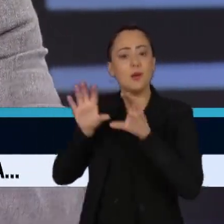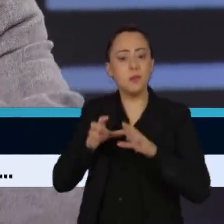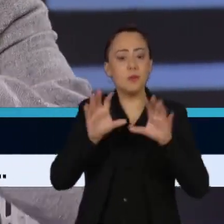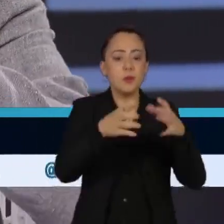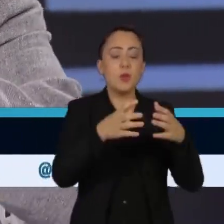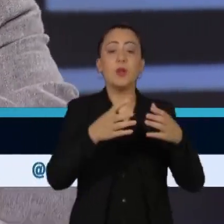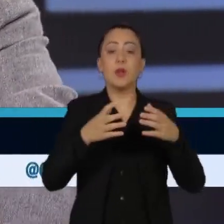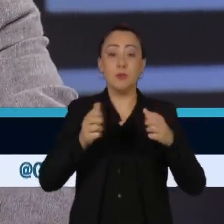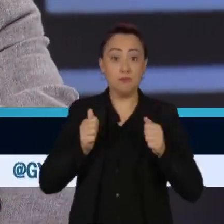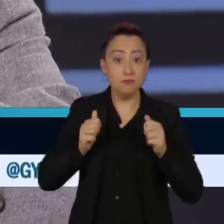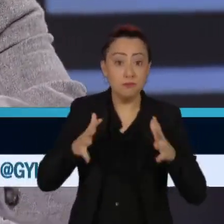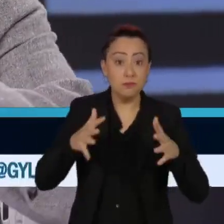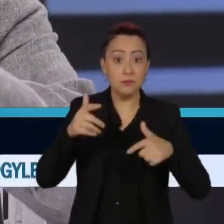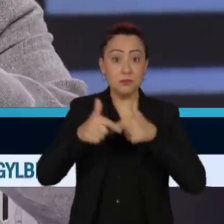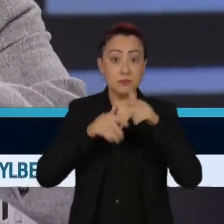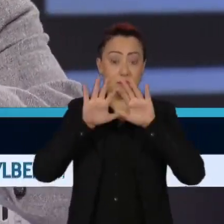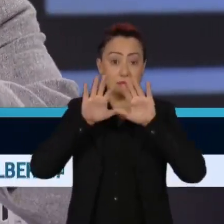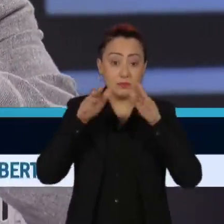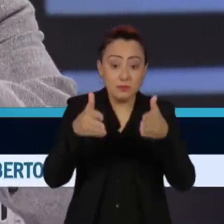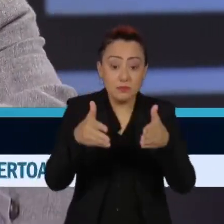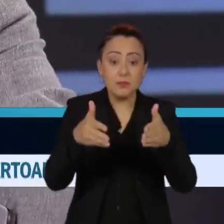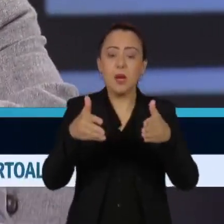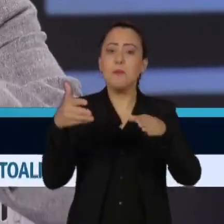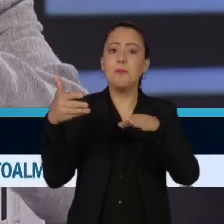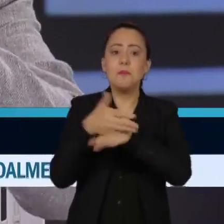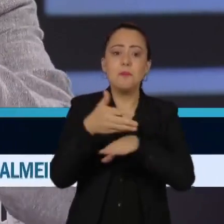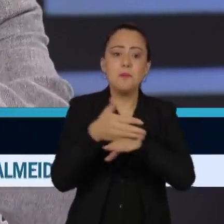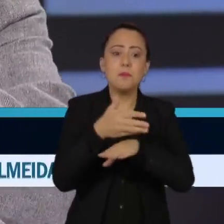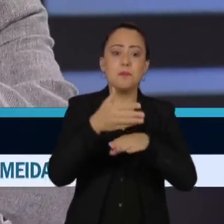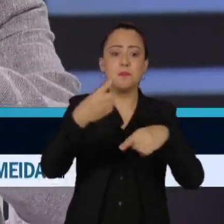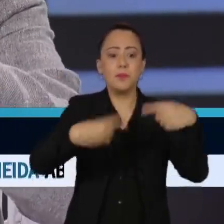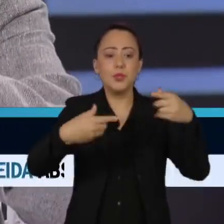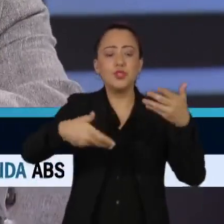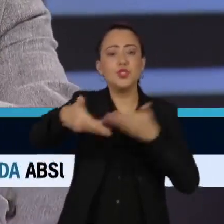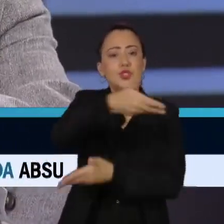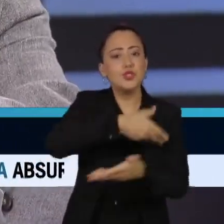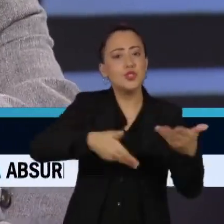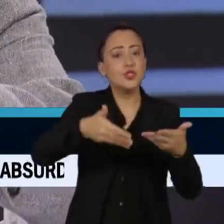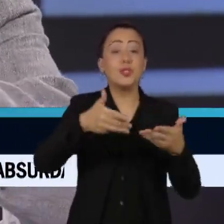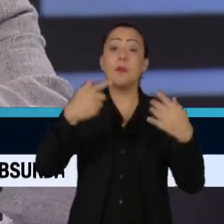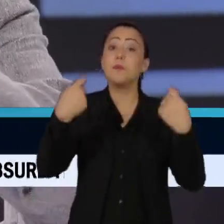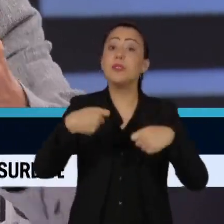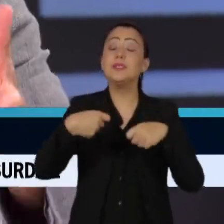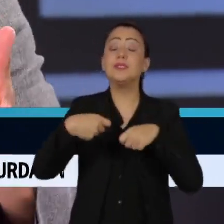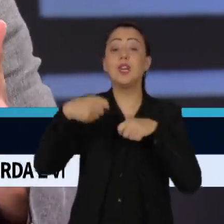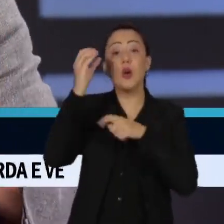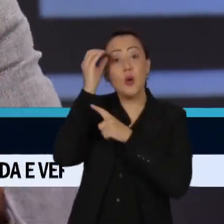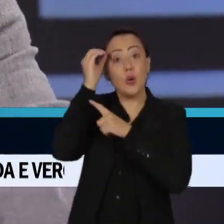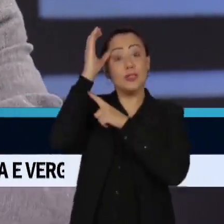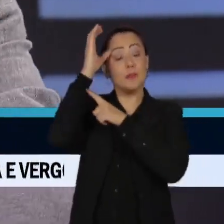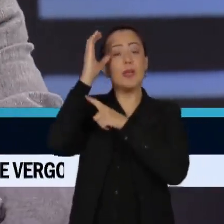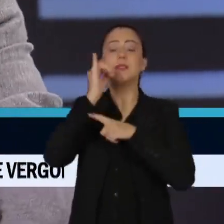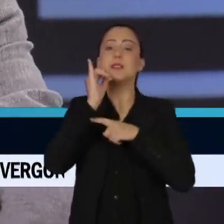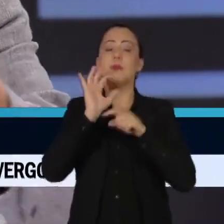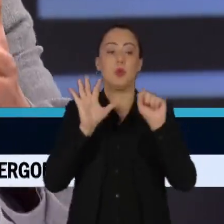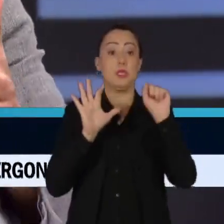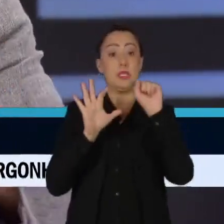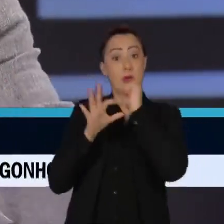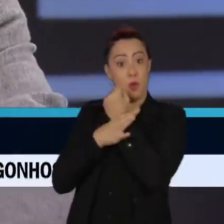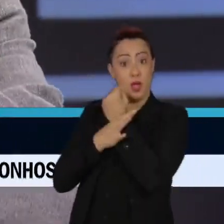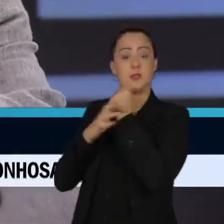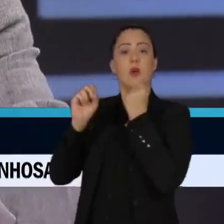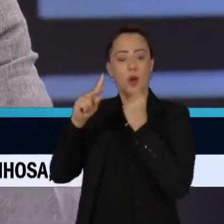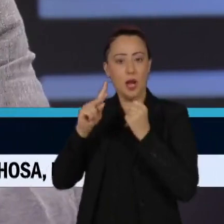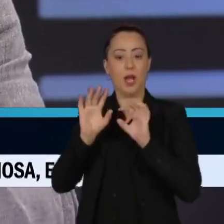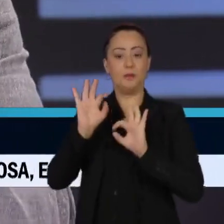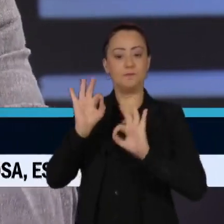ativa, participando, são órgãos de Estado e devem ser especializados na segurança, na garantia